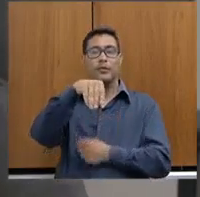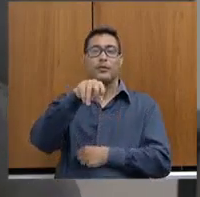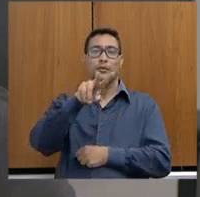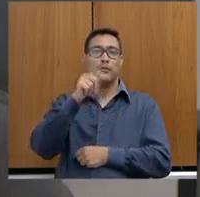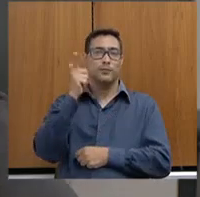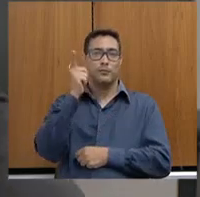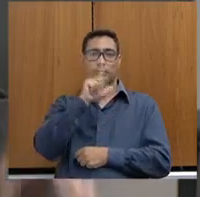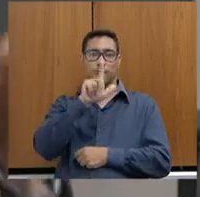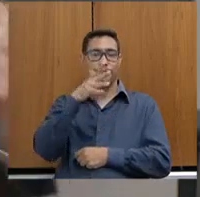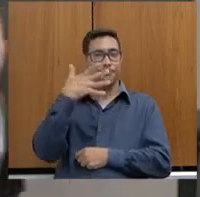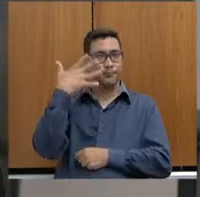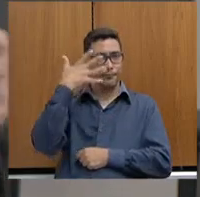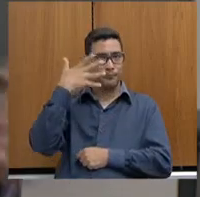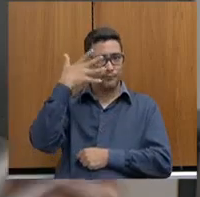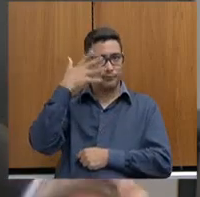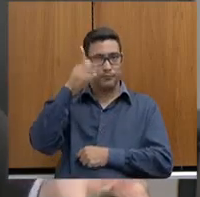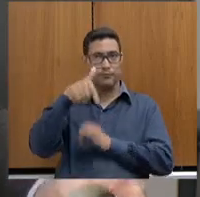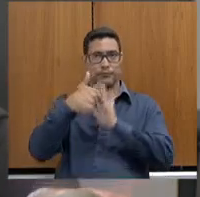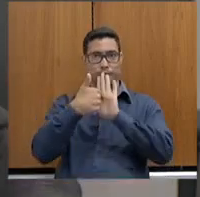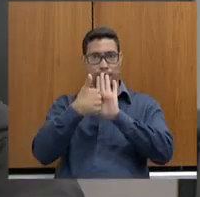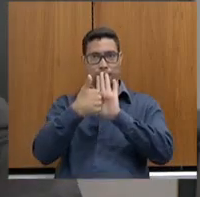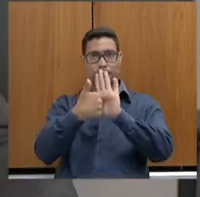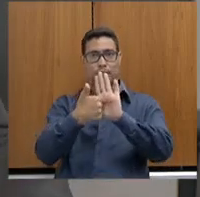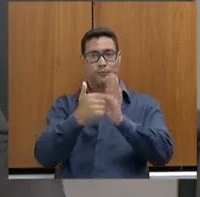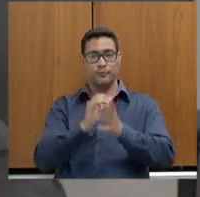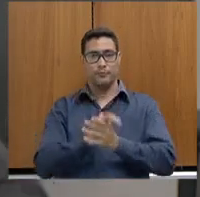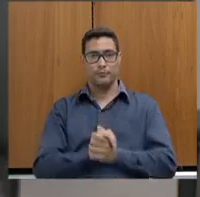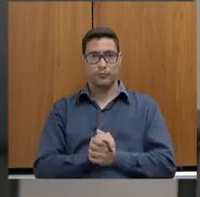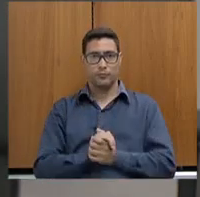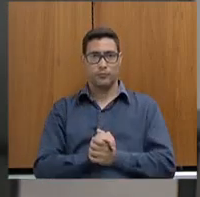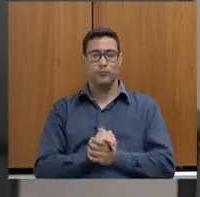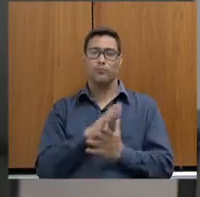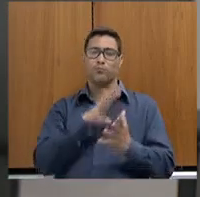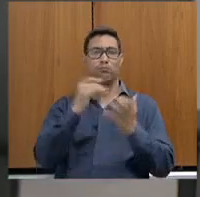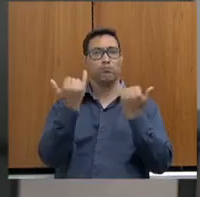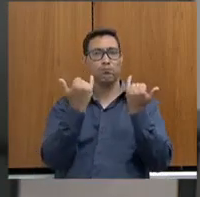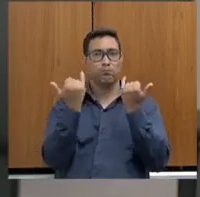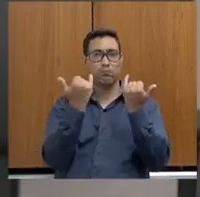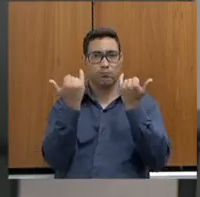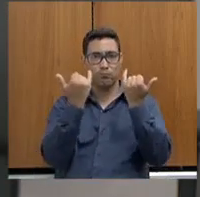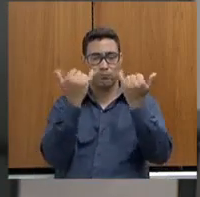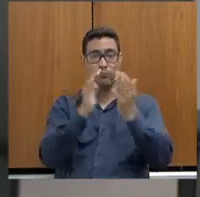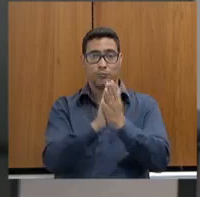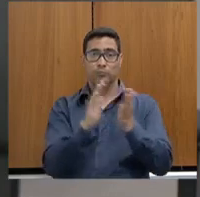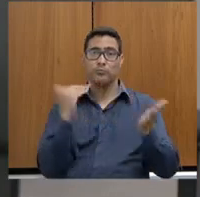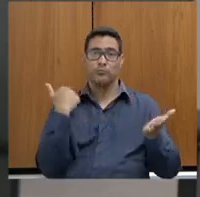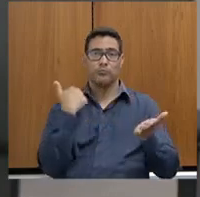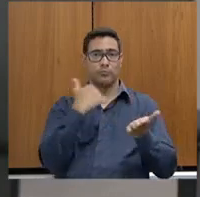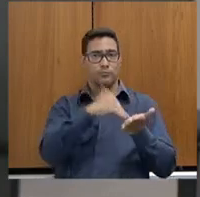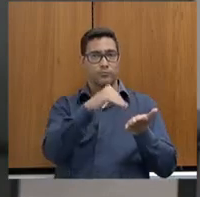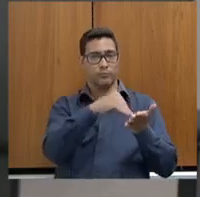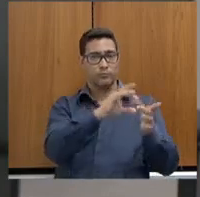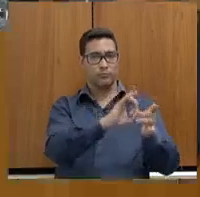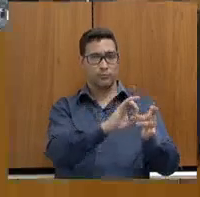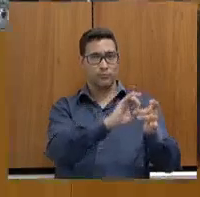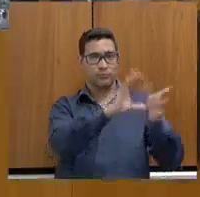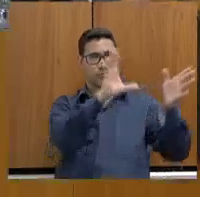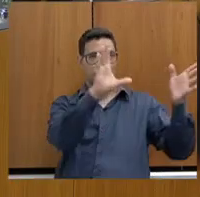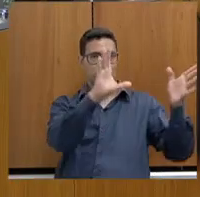considerações e apresentação das informações. Secretário, senhor tem a palavra. Fique à vontade.